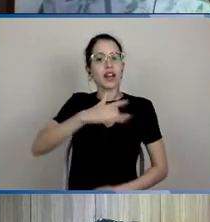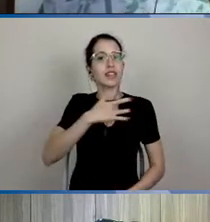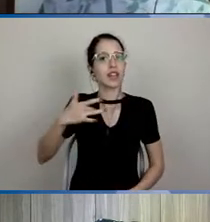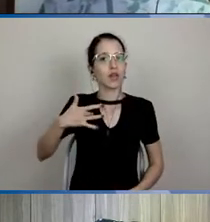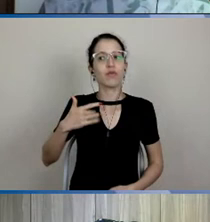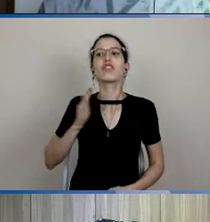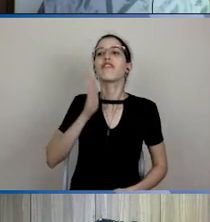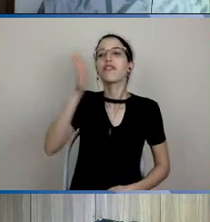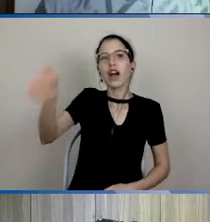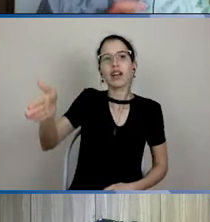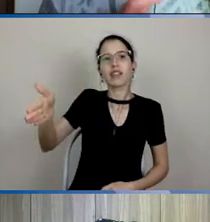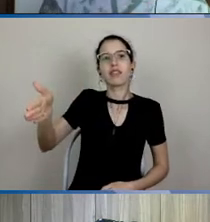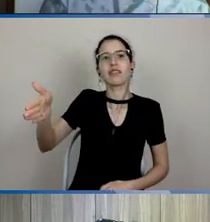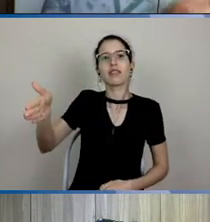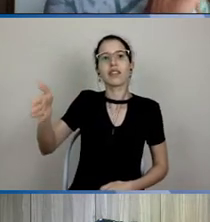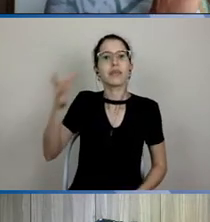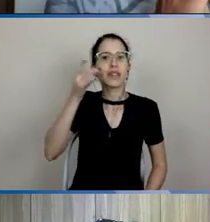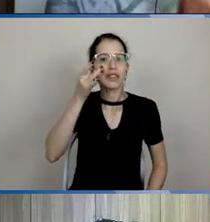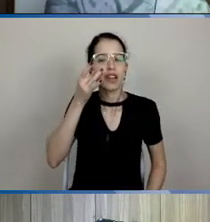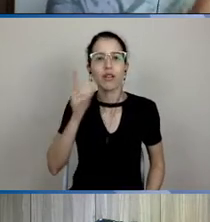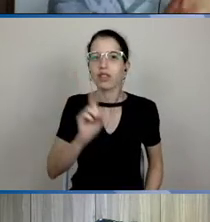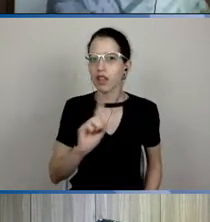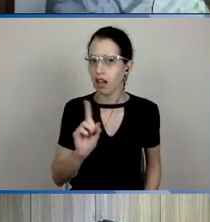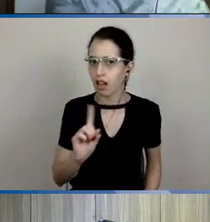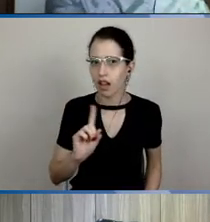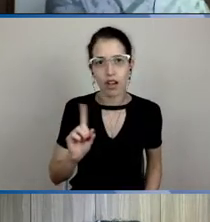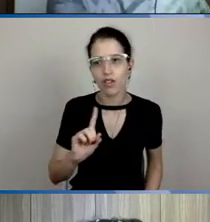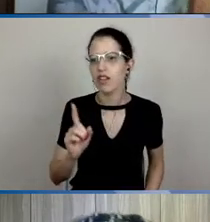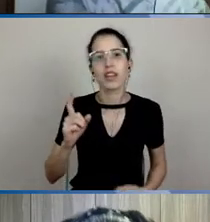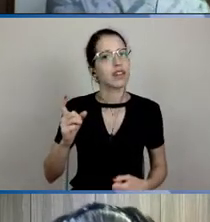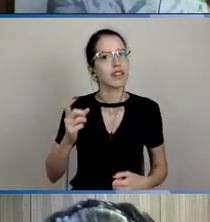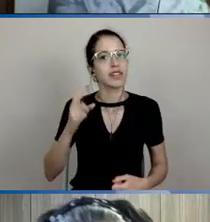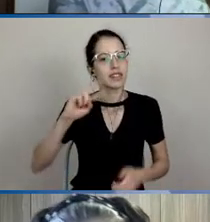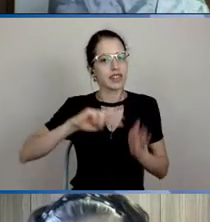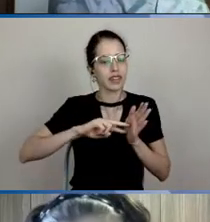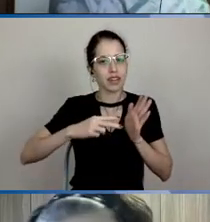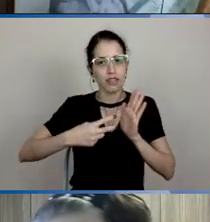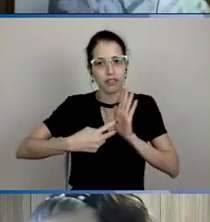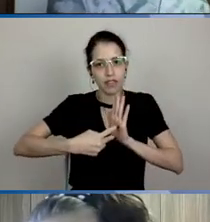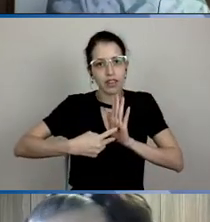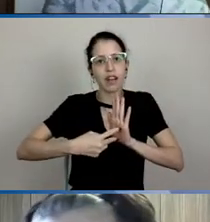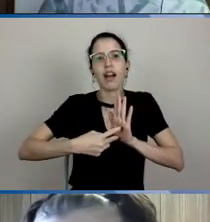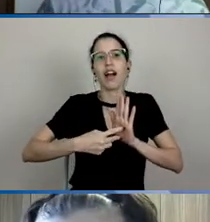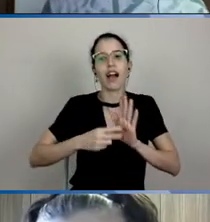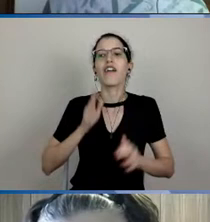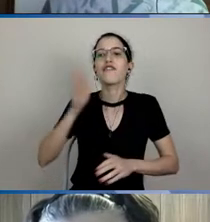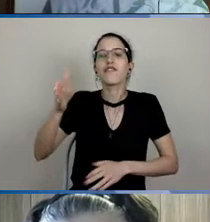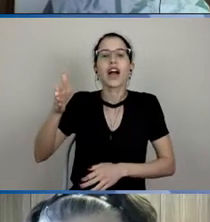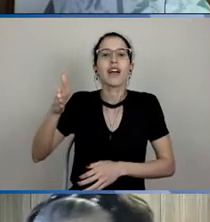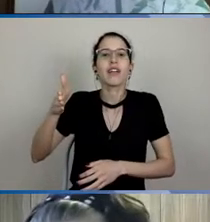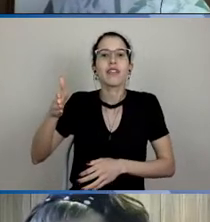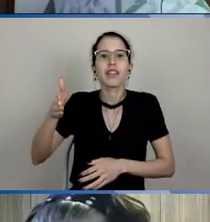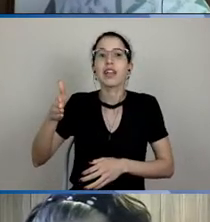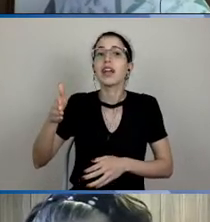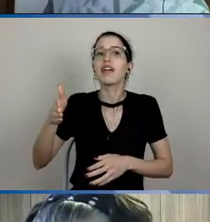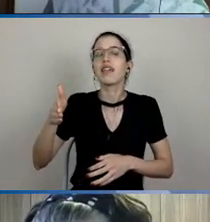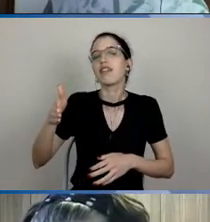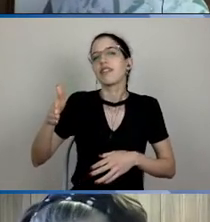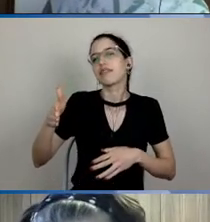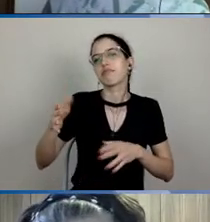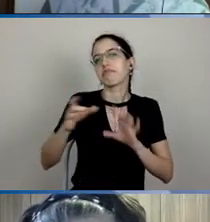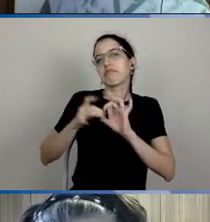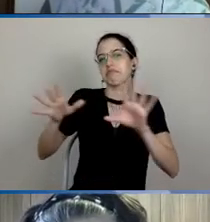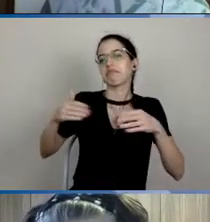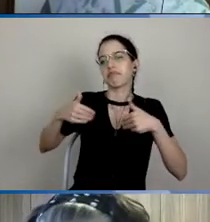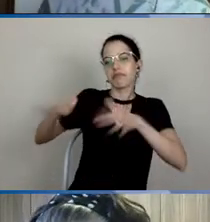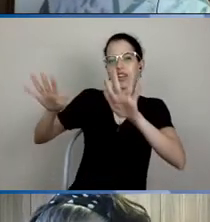é para liberar os estágios, é para botar a universidade em campo no sistema de saúde, ajudando o sistema de saúde no controle da pandemia.